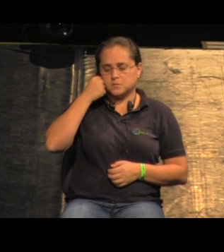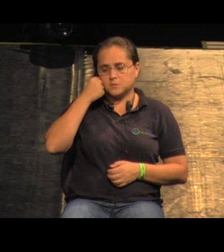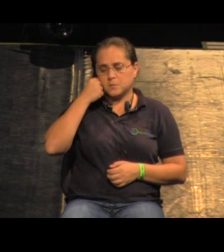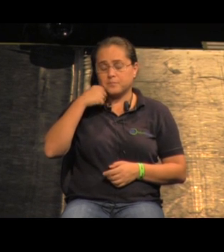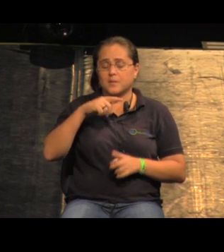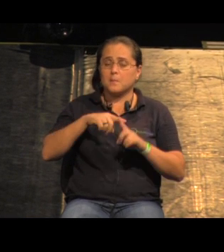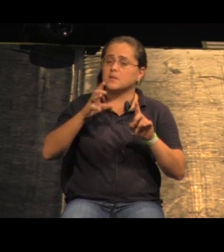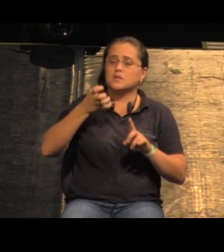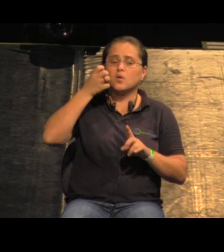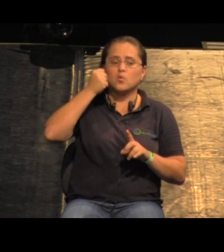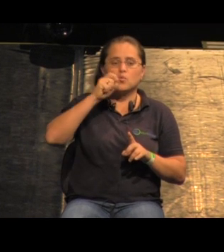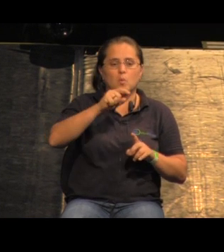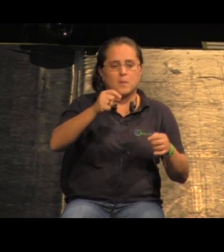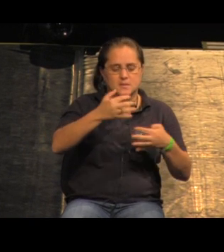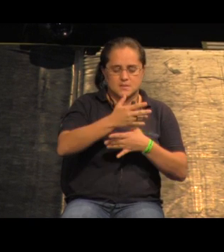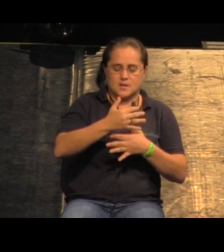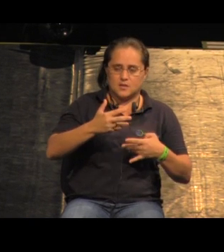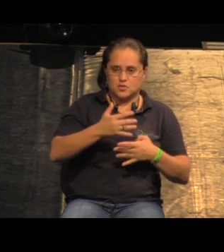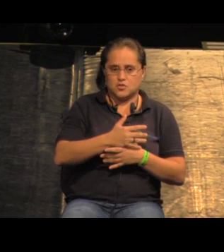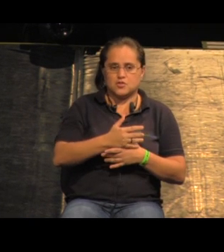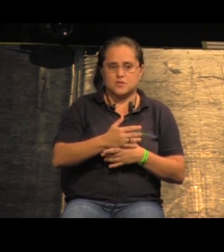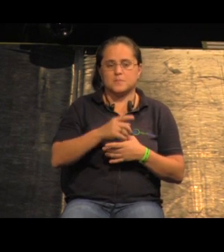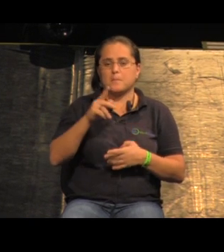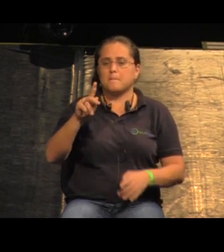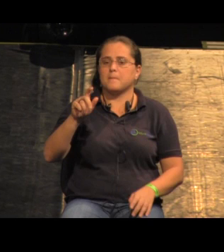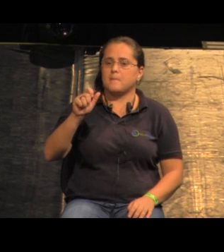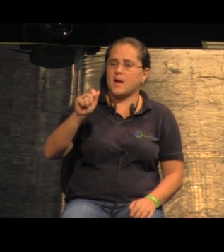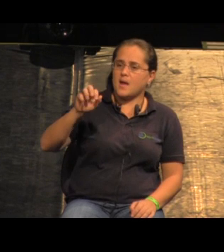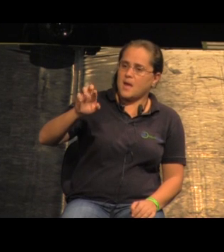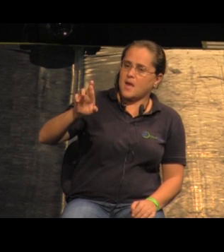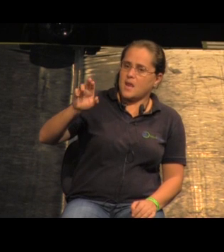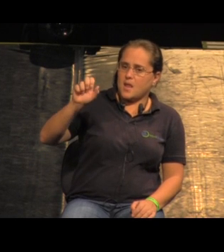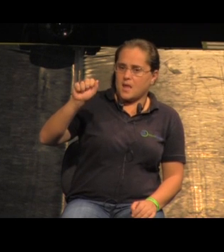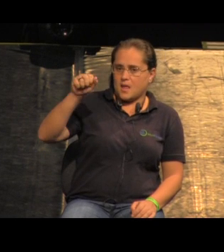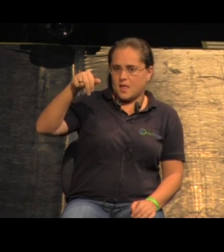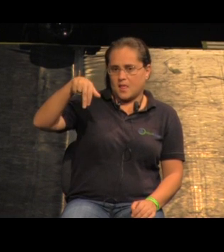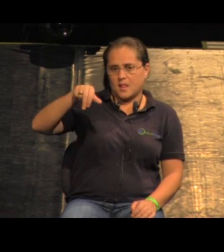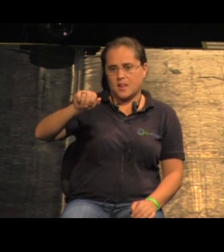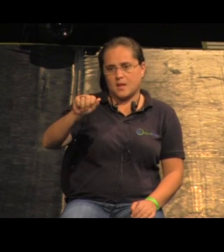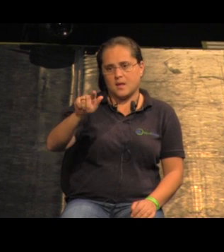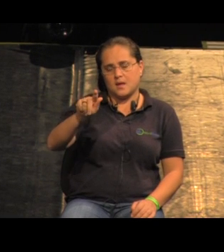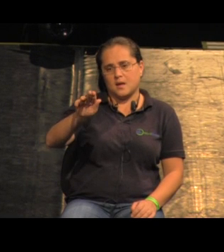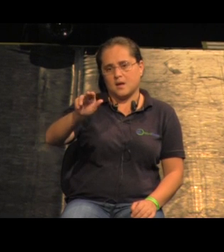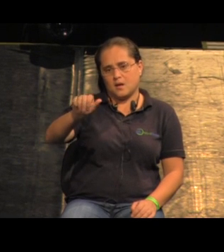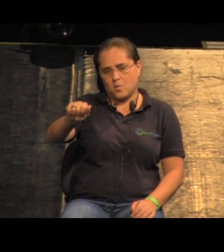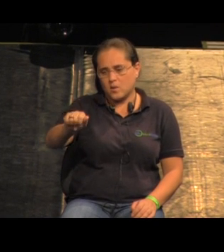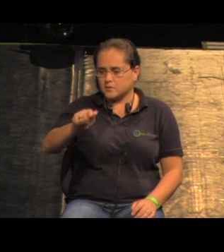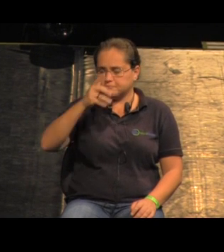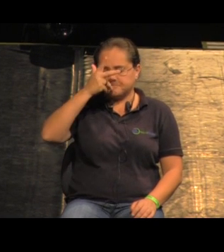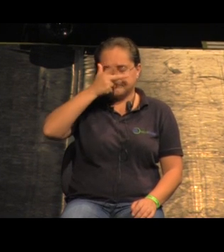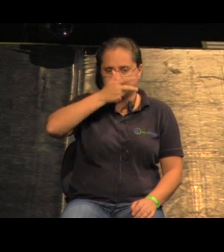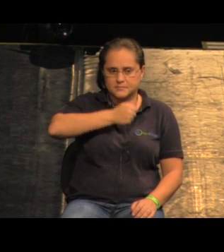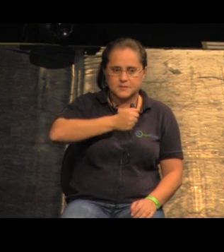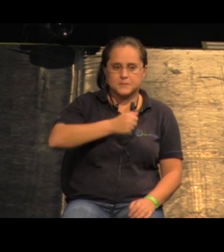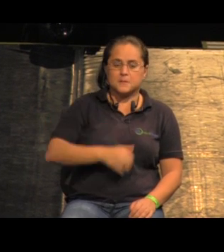Só que a gente adotou uma cidade, a gente resolveu adotar uma cidade a Paranaguá, é uma cidade num estuário maravilhoso